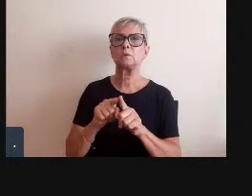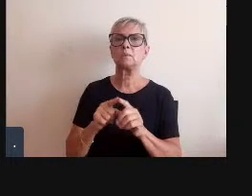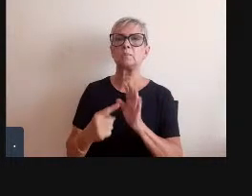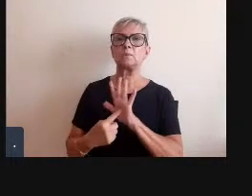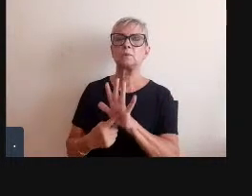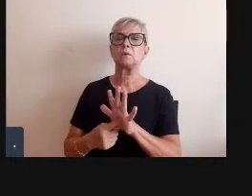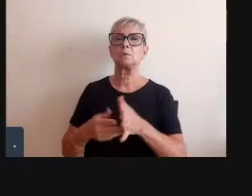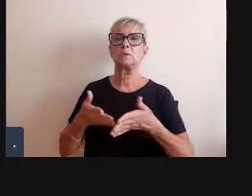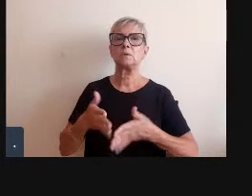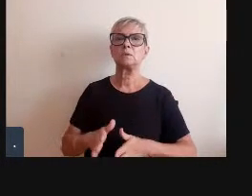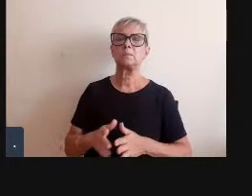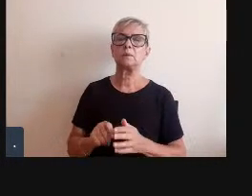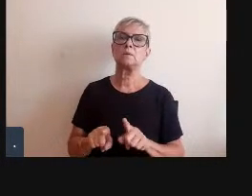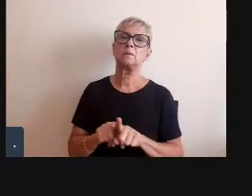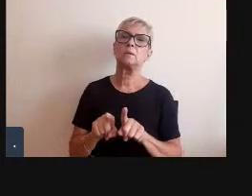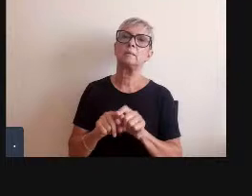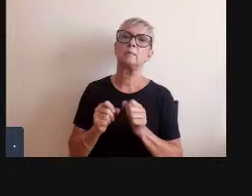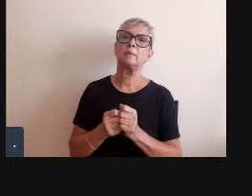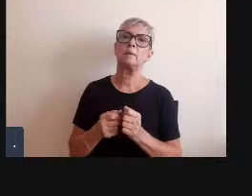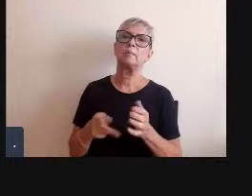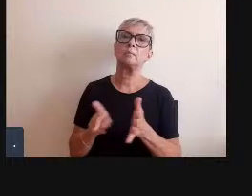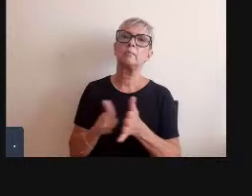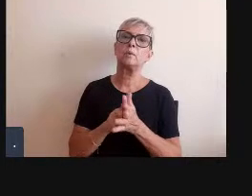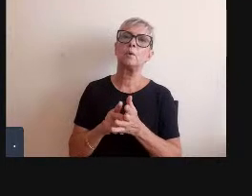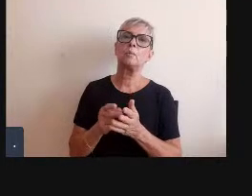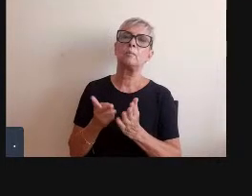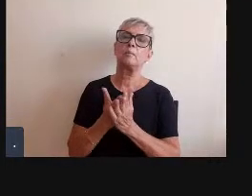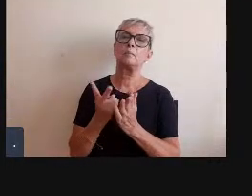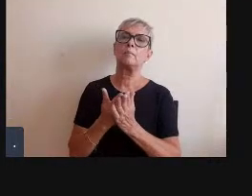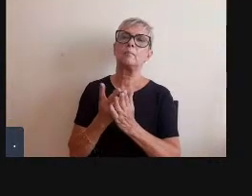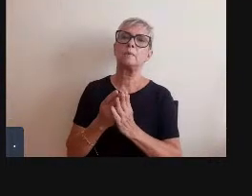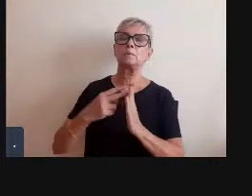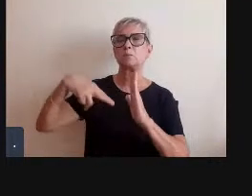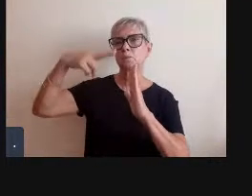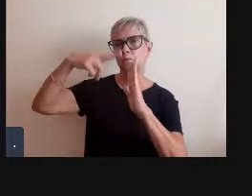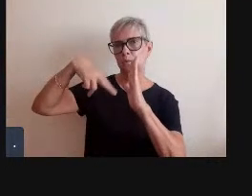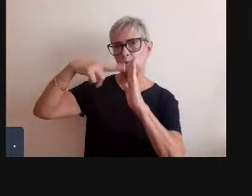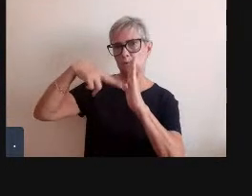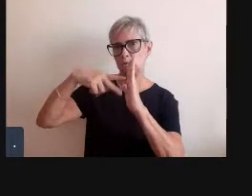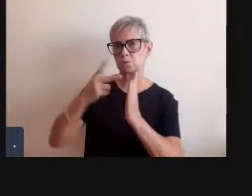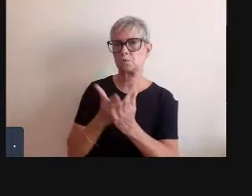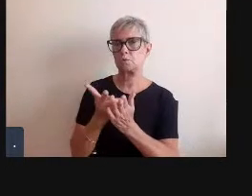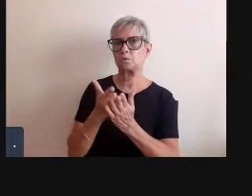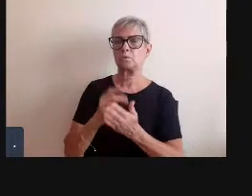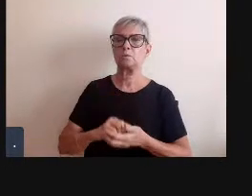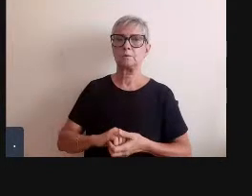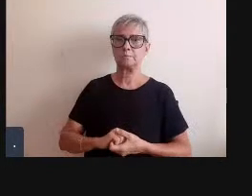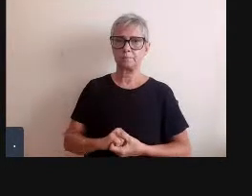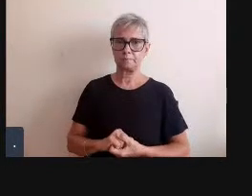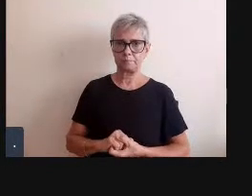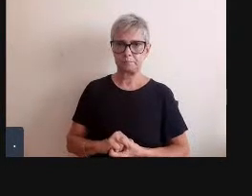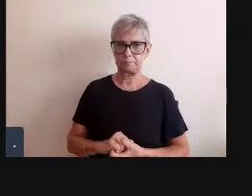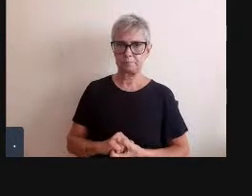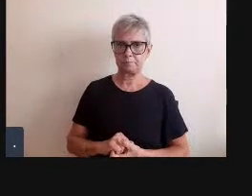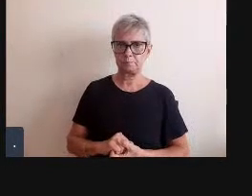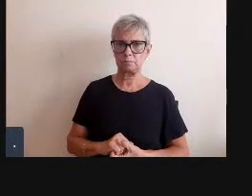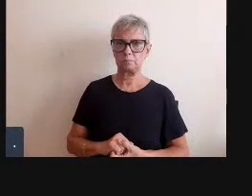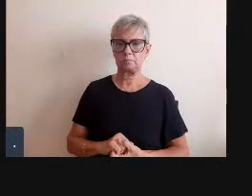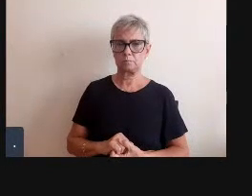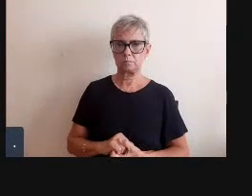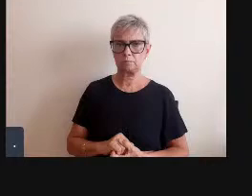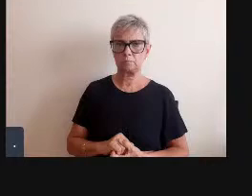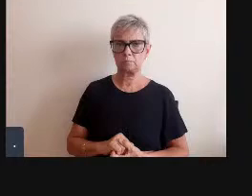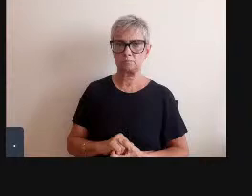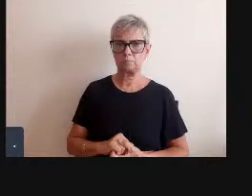evidente que se trata da mesma espécie de fatalidade que o trabalho seja um fato ancestral isso não impede de